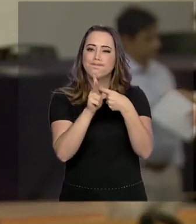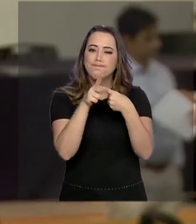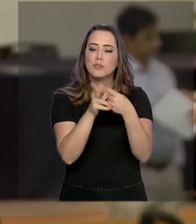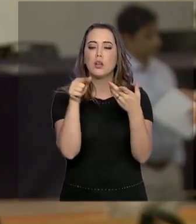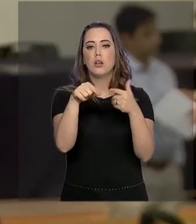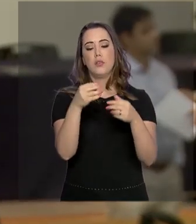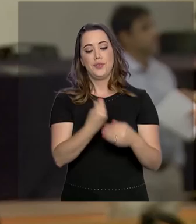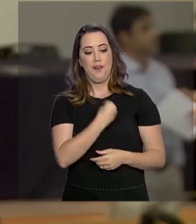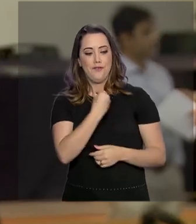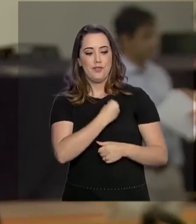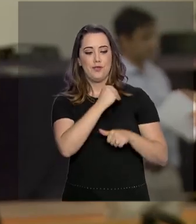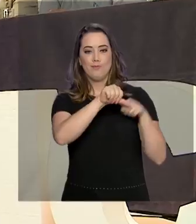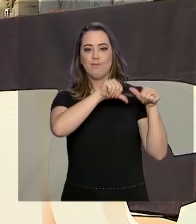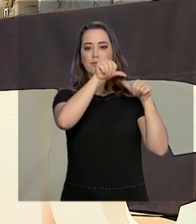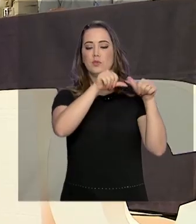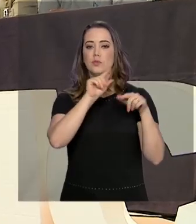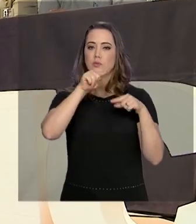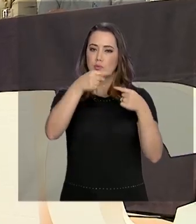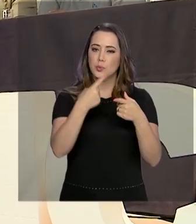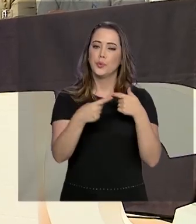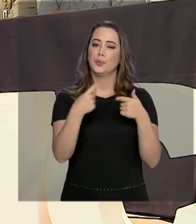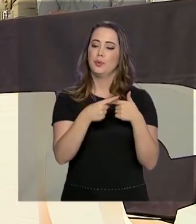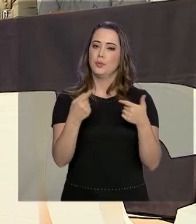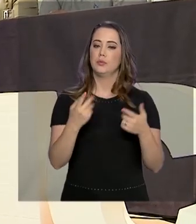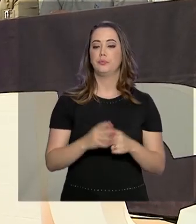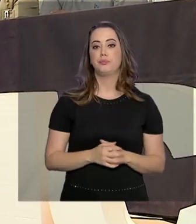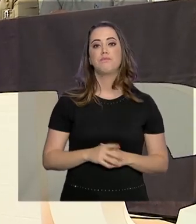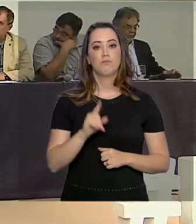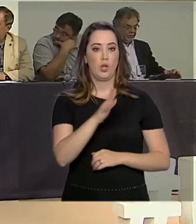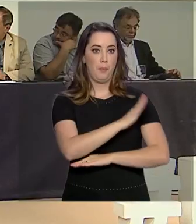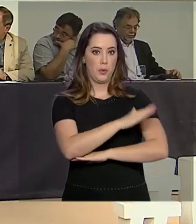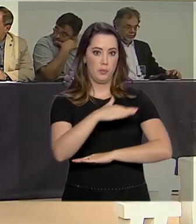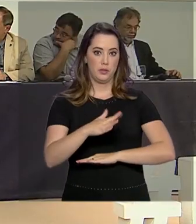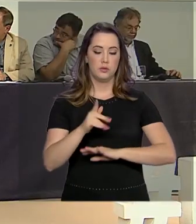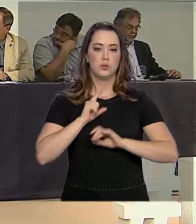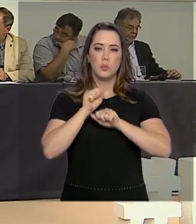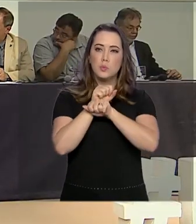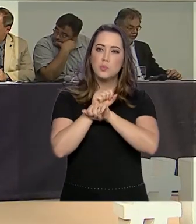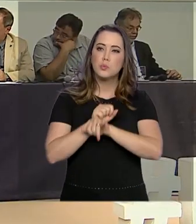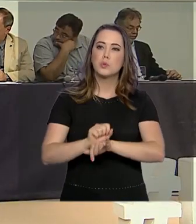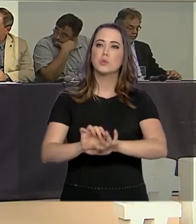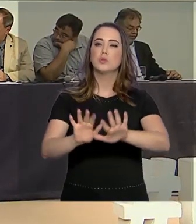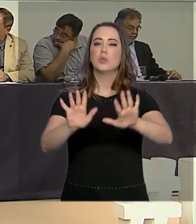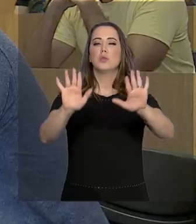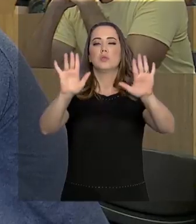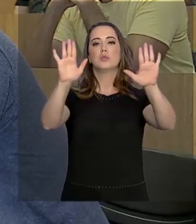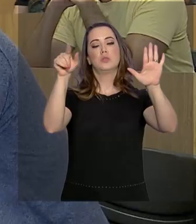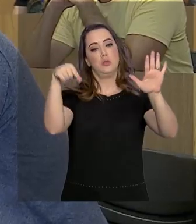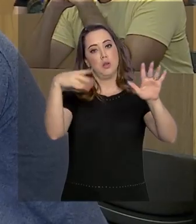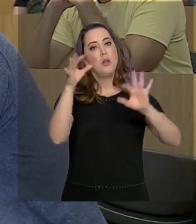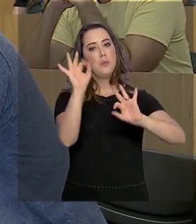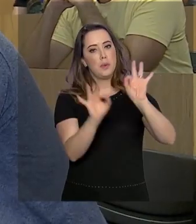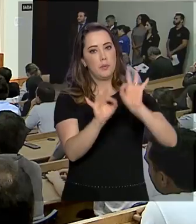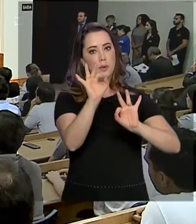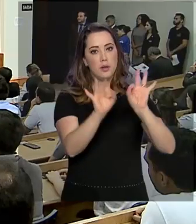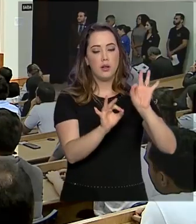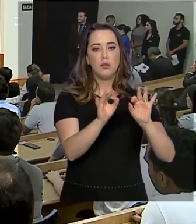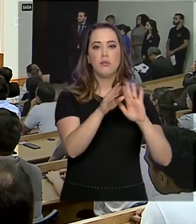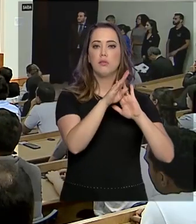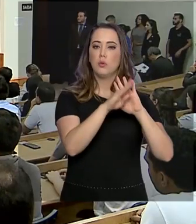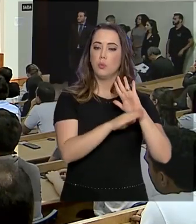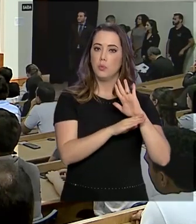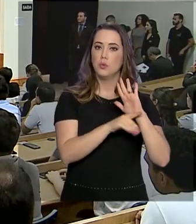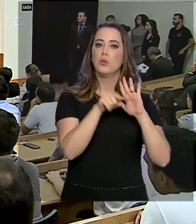desse desastre que aconteceu na cidade. E depois de Brumadinho, a intenção é multiplicar e adequar o programa a outras